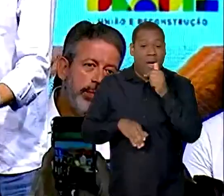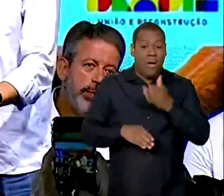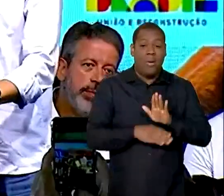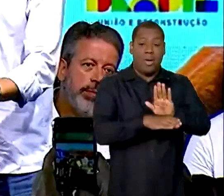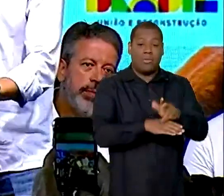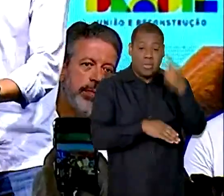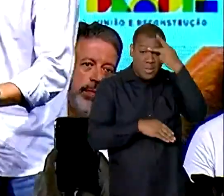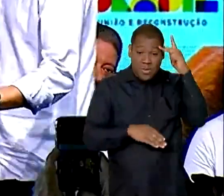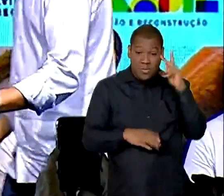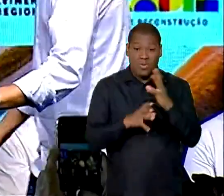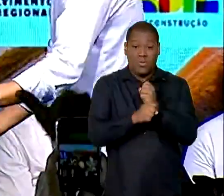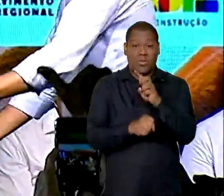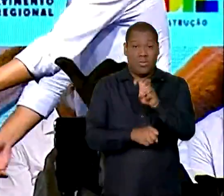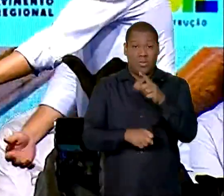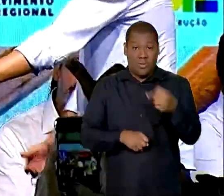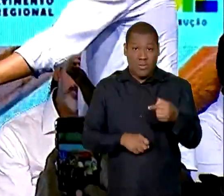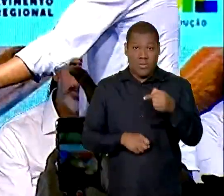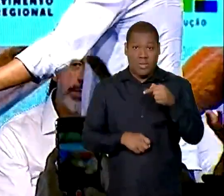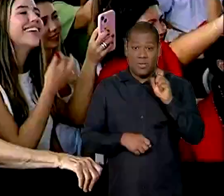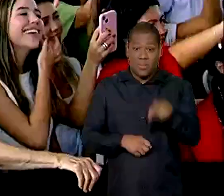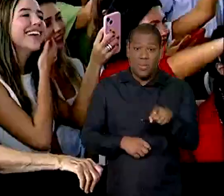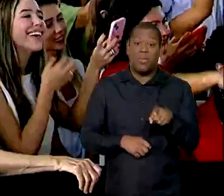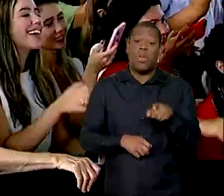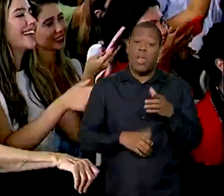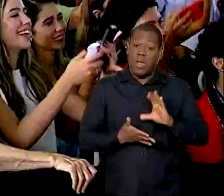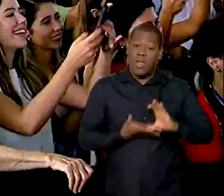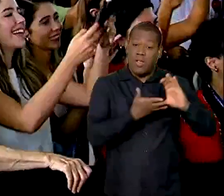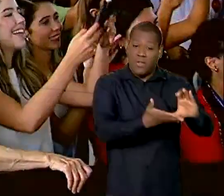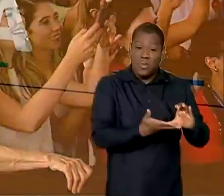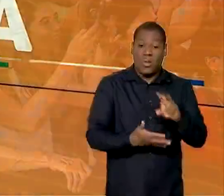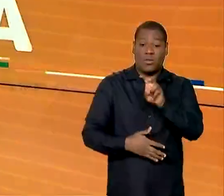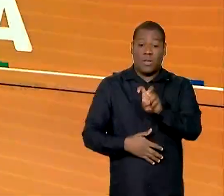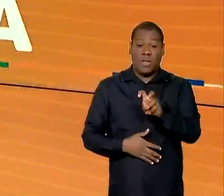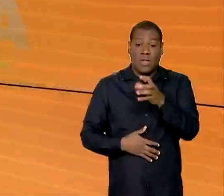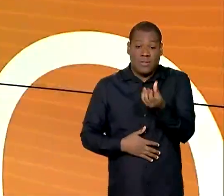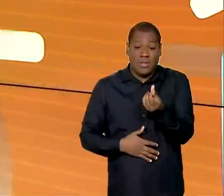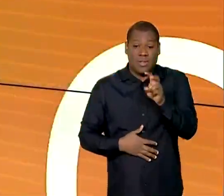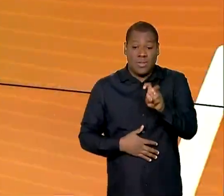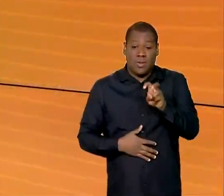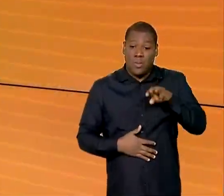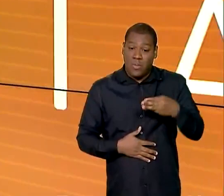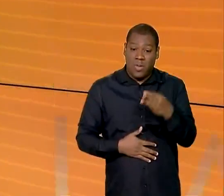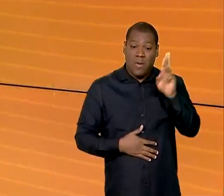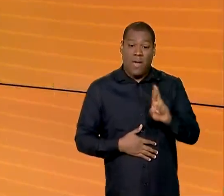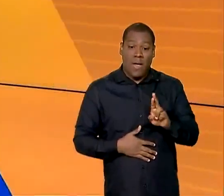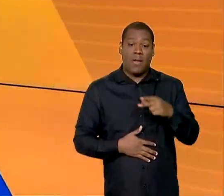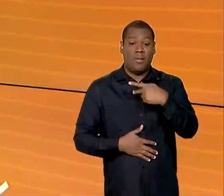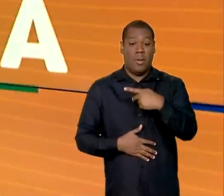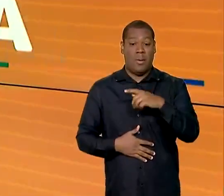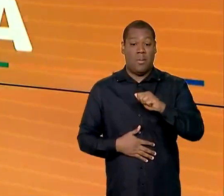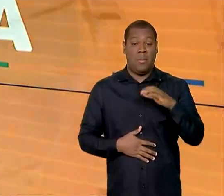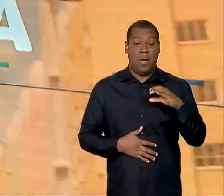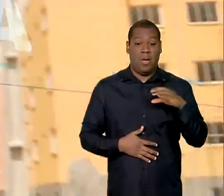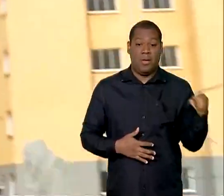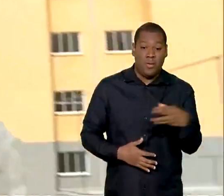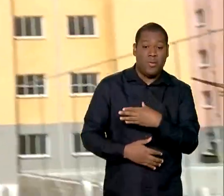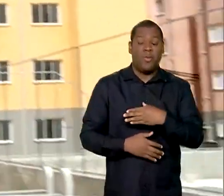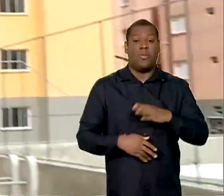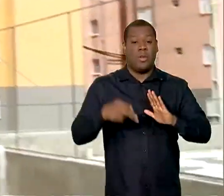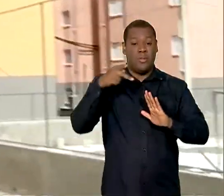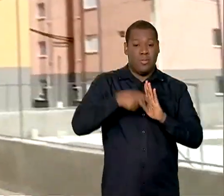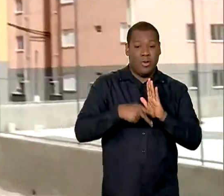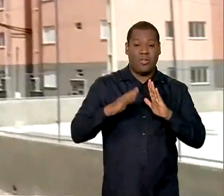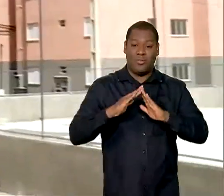pessoas. Os investimentos de 565 milhões de reais vêm do novo PAC. Minha Casa Minha Vida,